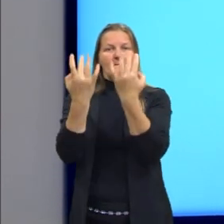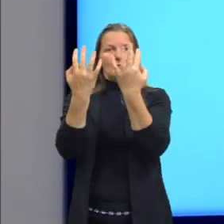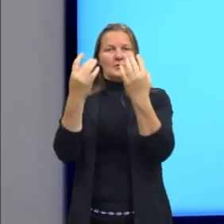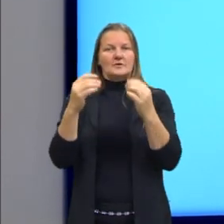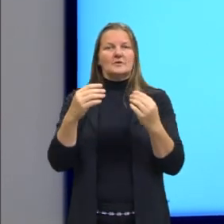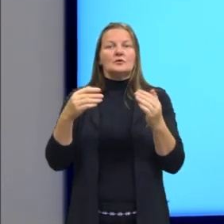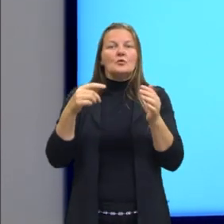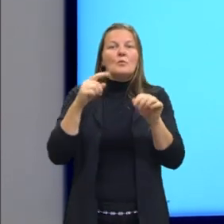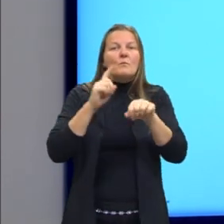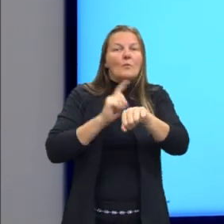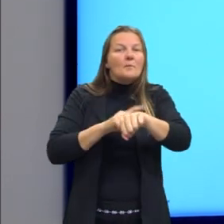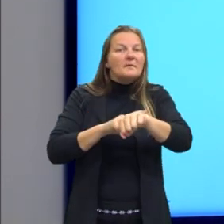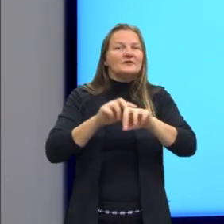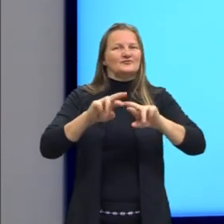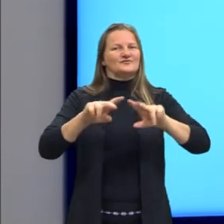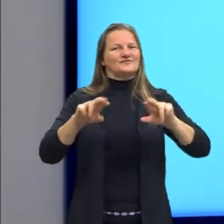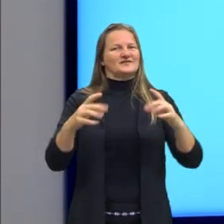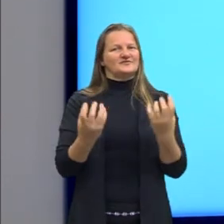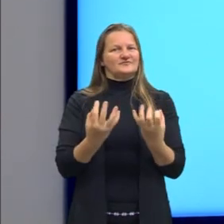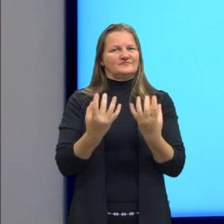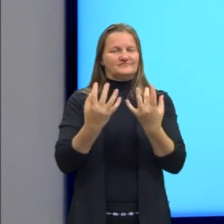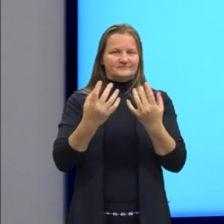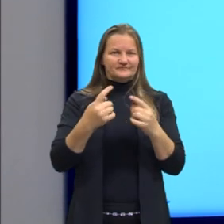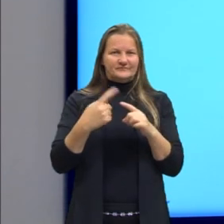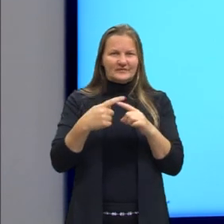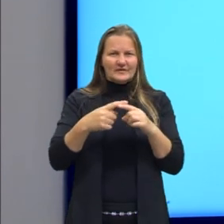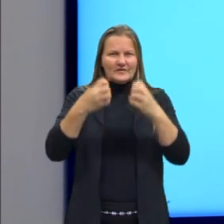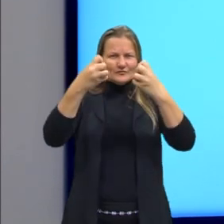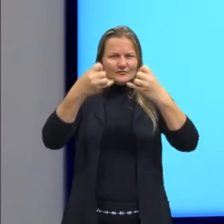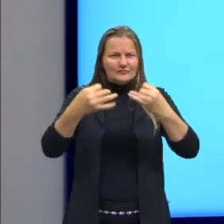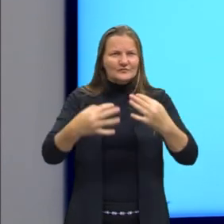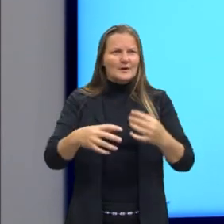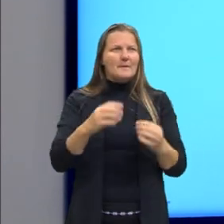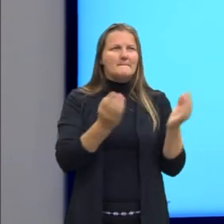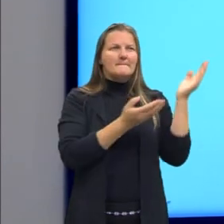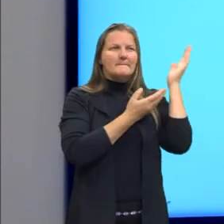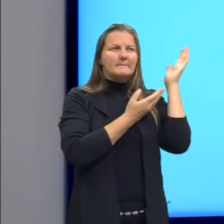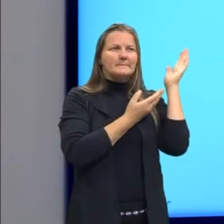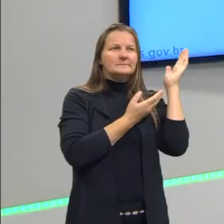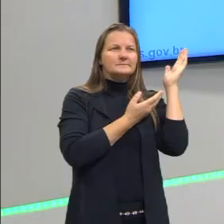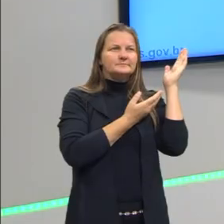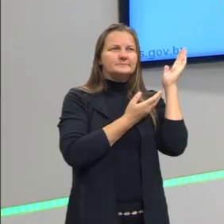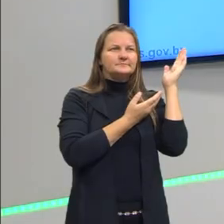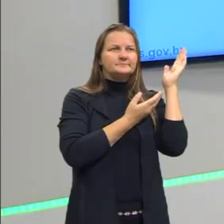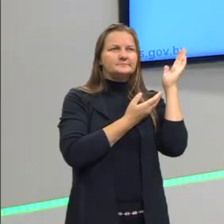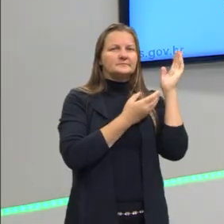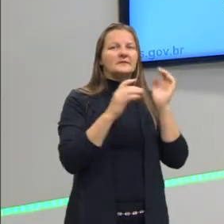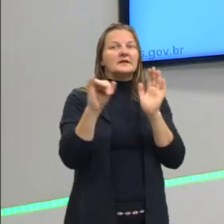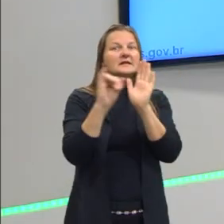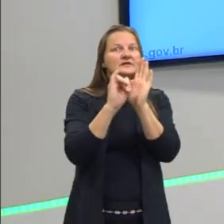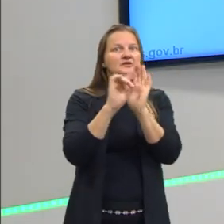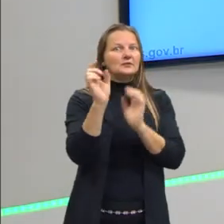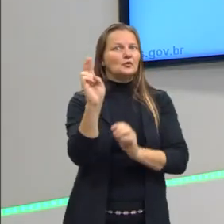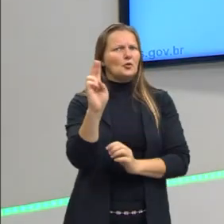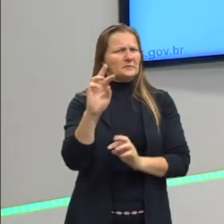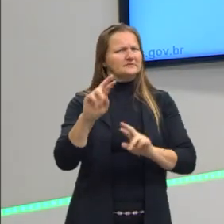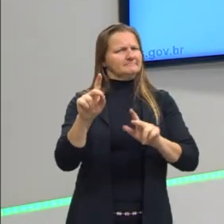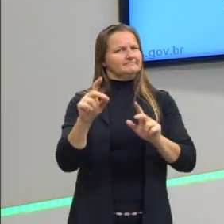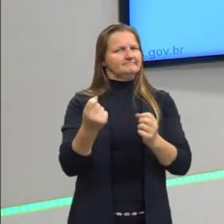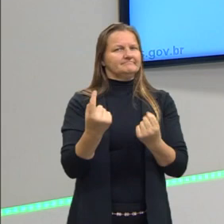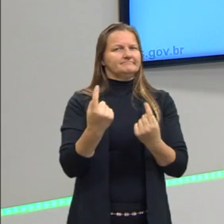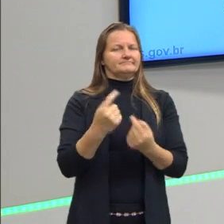Muda o ponto de ebulição. Então, ebuloscopia aumenta o ponto de ebulição. Anotar aí no cantinho